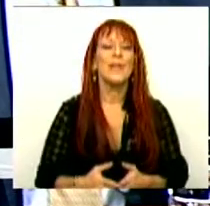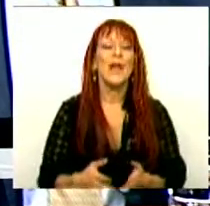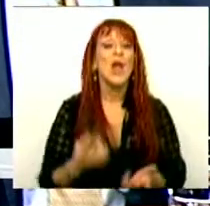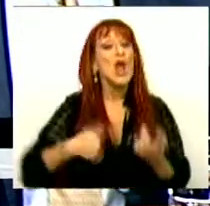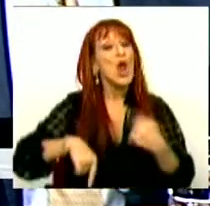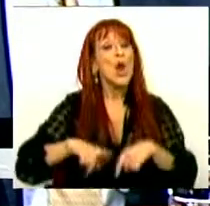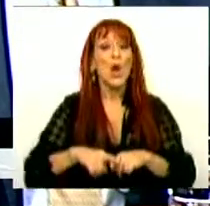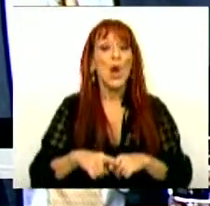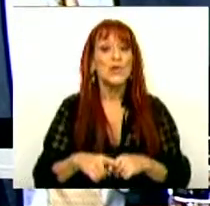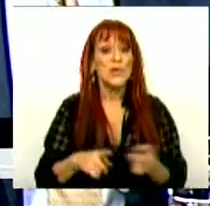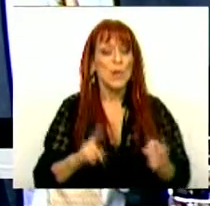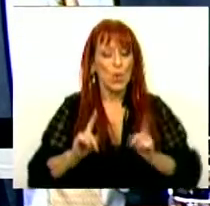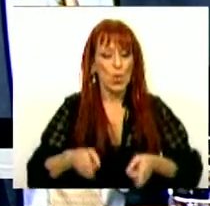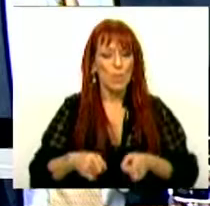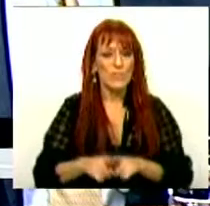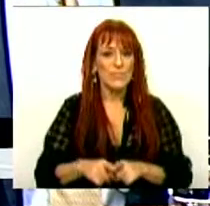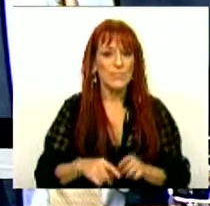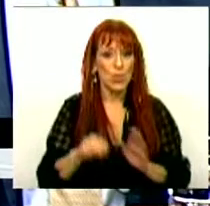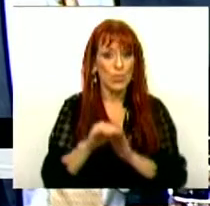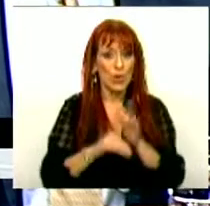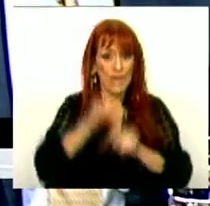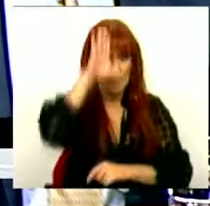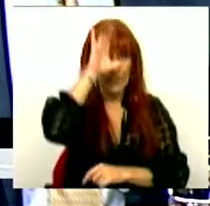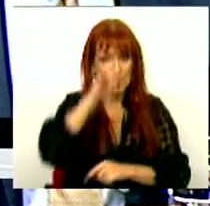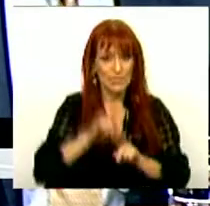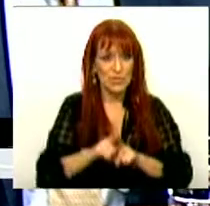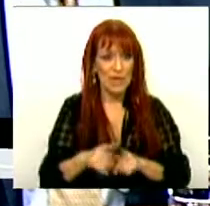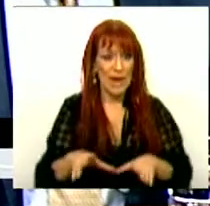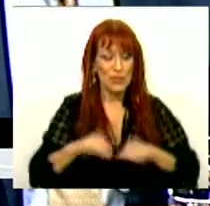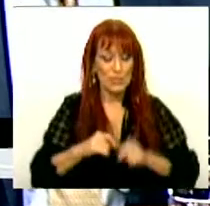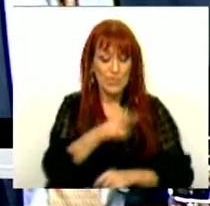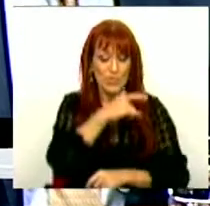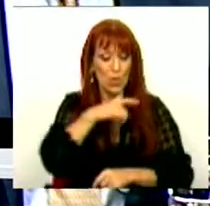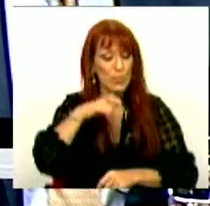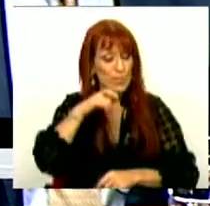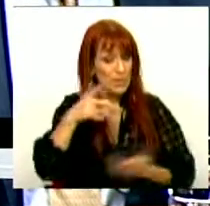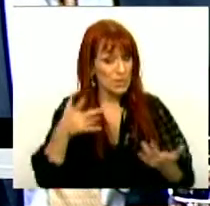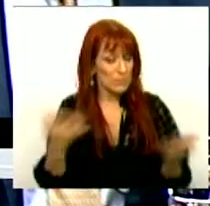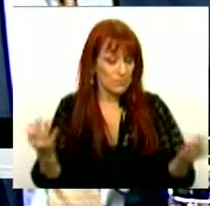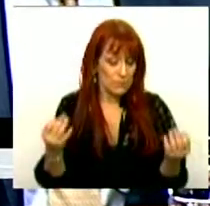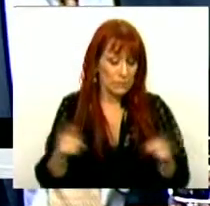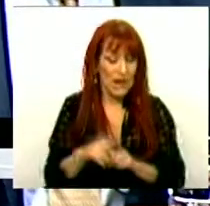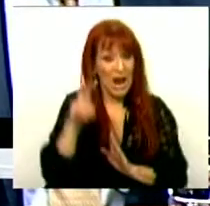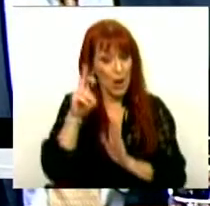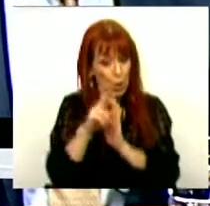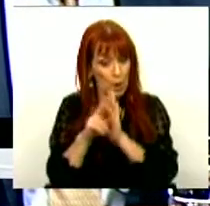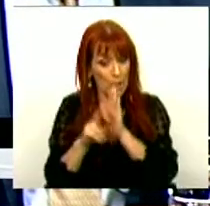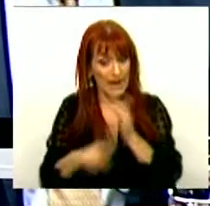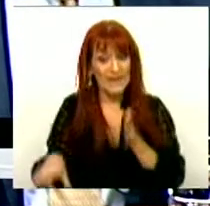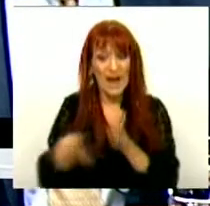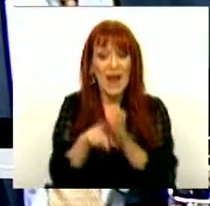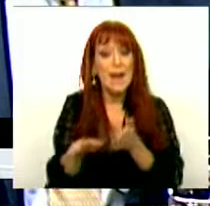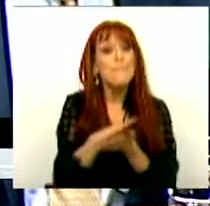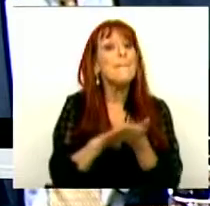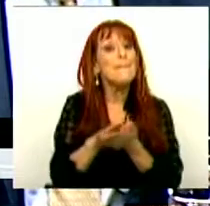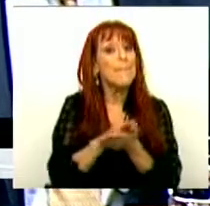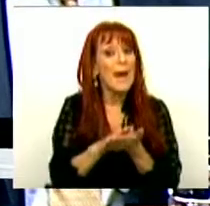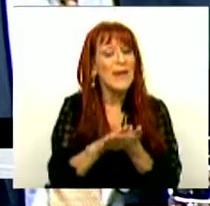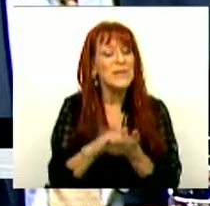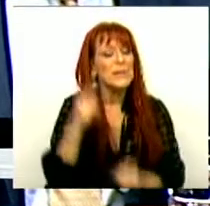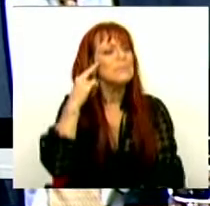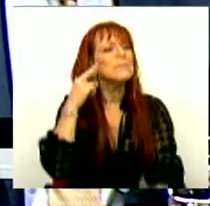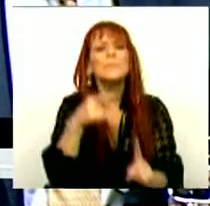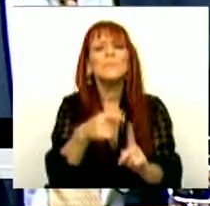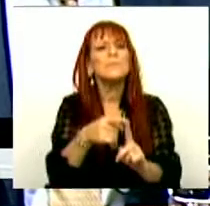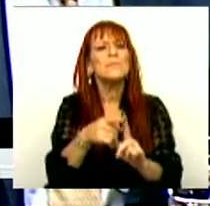Nós, como sabe, no programa do Governo assumimos o compromisso, aliás, de regulamentar a Lei de Bases, tendo em